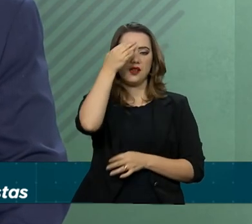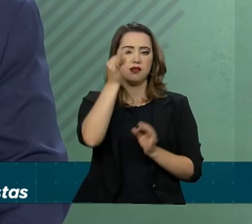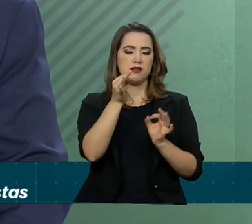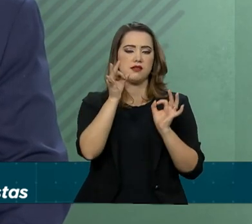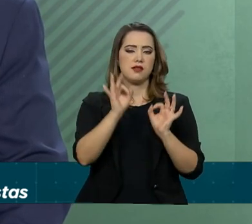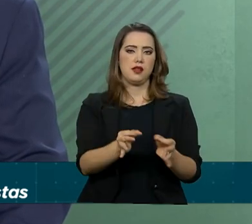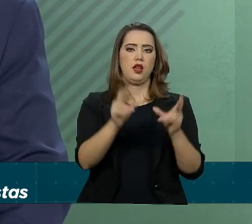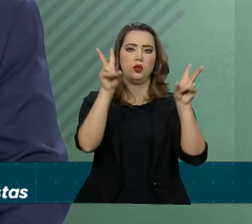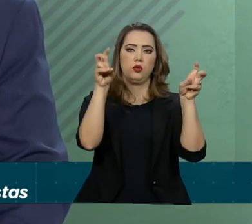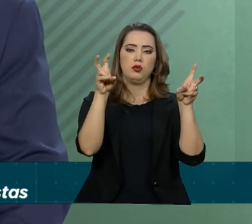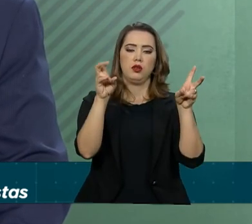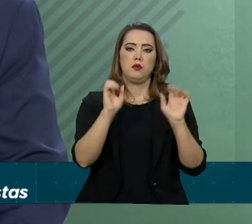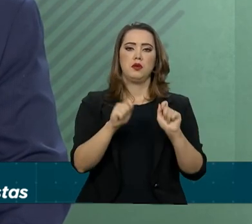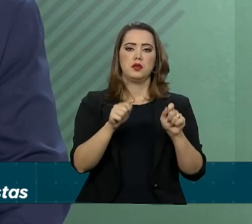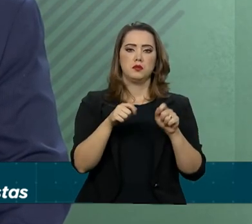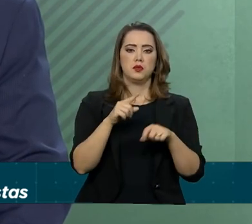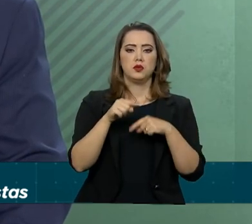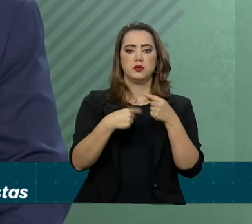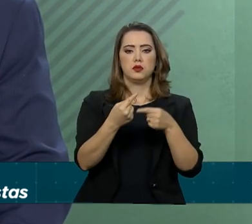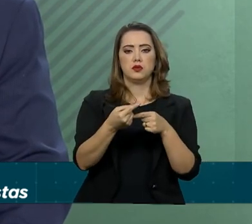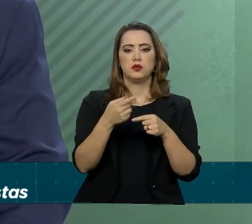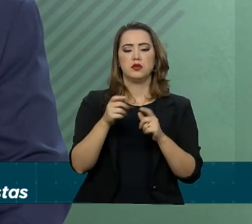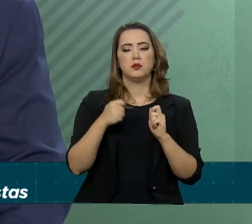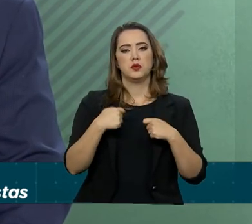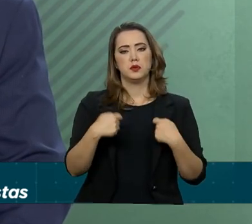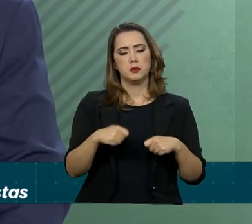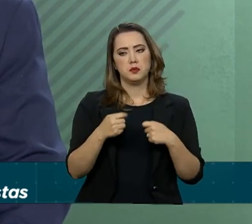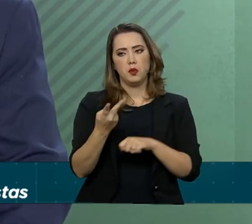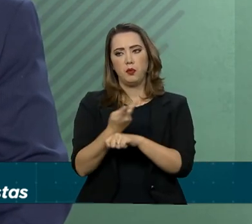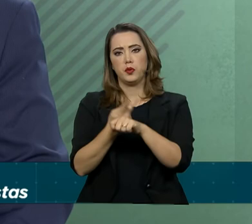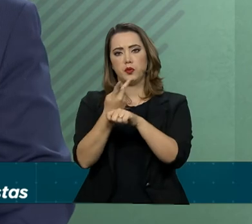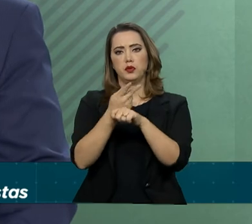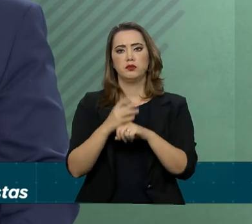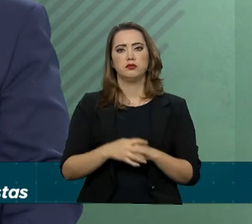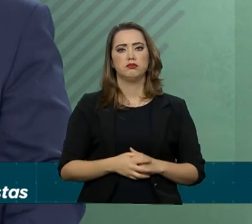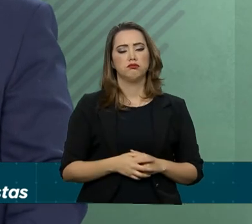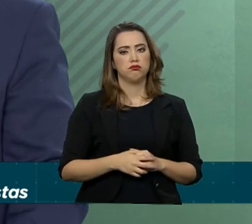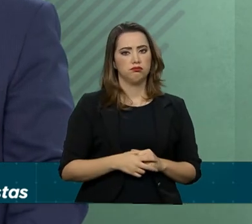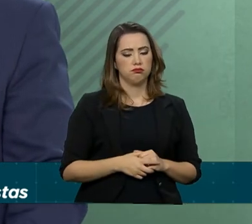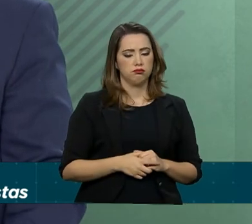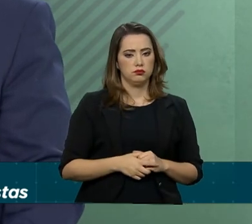mas posso avançar, se for do seu interesse, posteriormente.